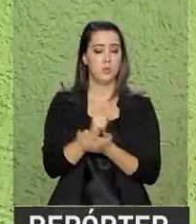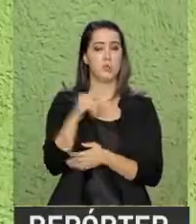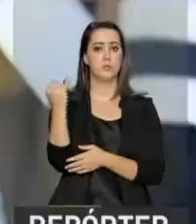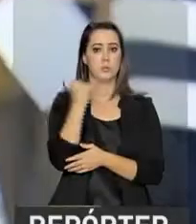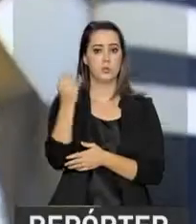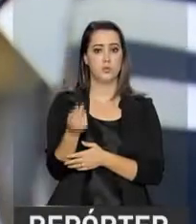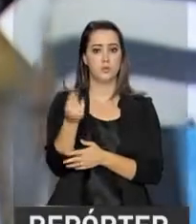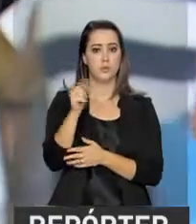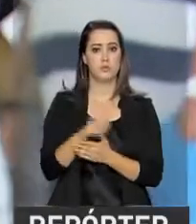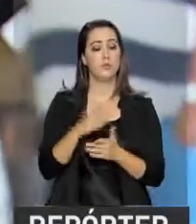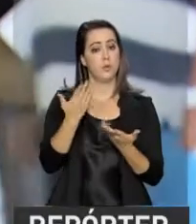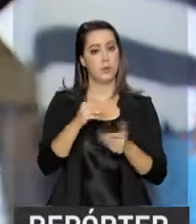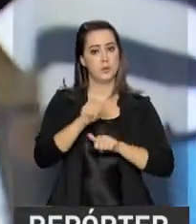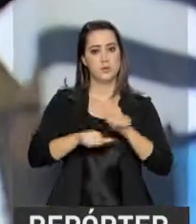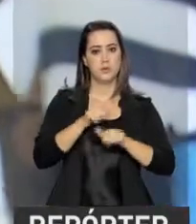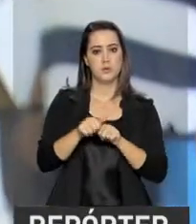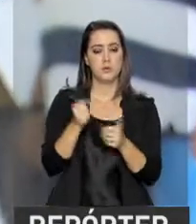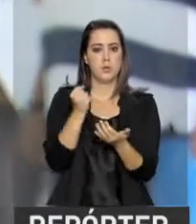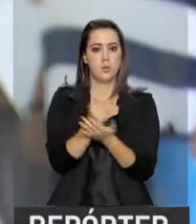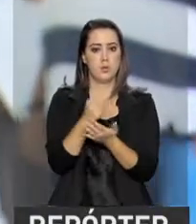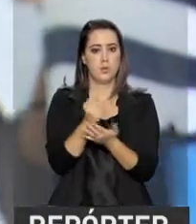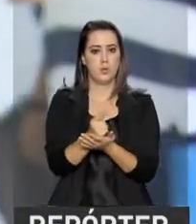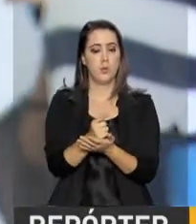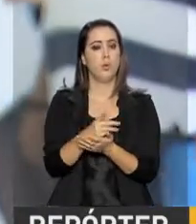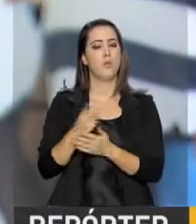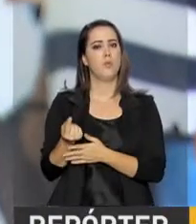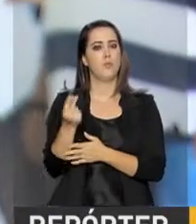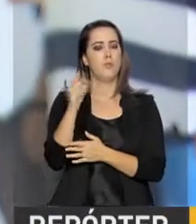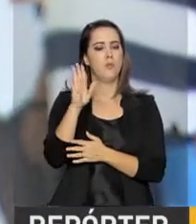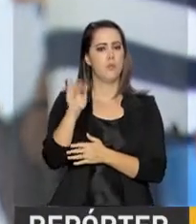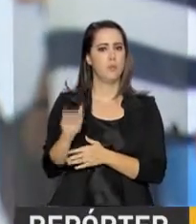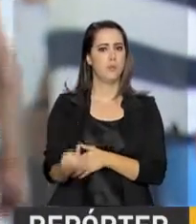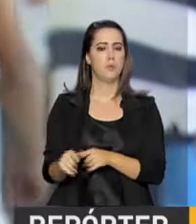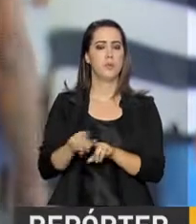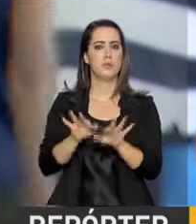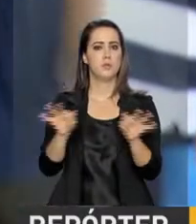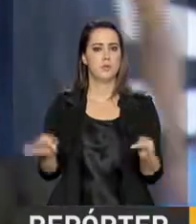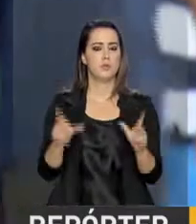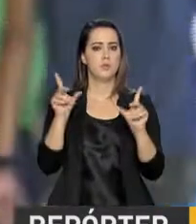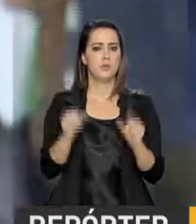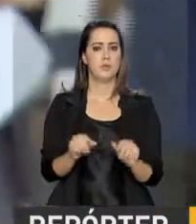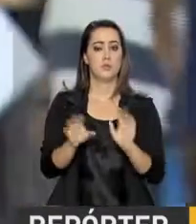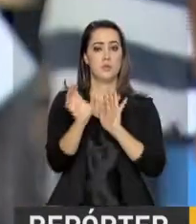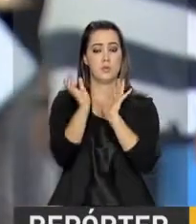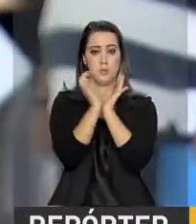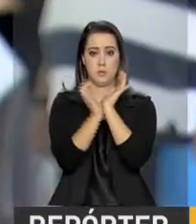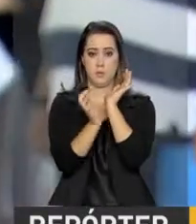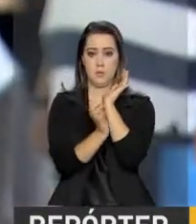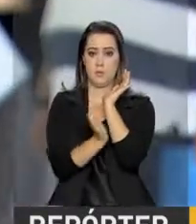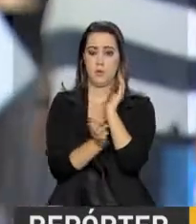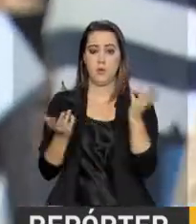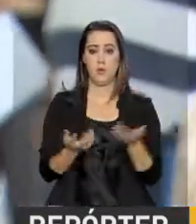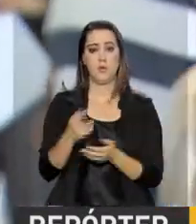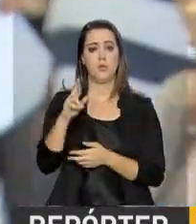considerável. E para tornar o processo de aquisição de veículos com isenção fiscal mais simples e menos burocrática, a Receita